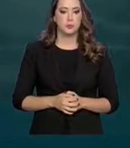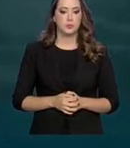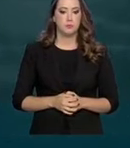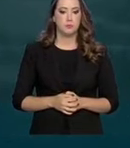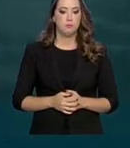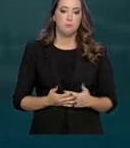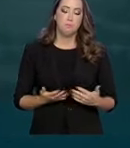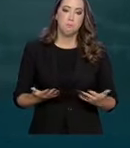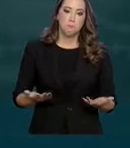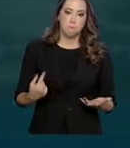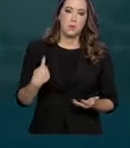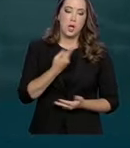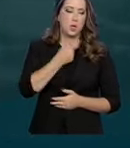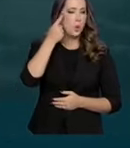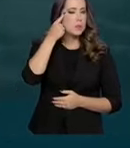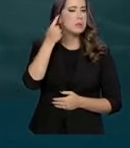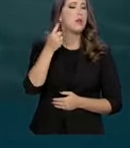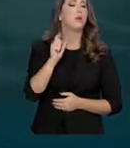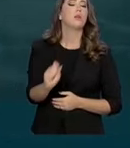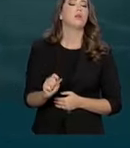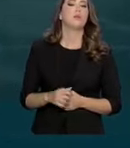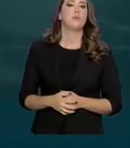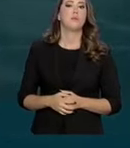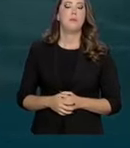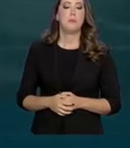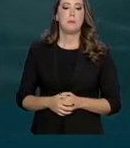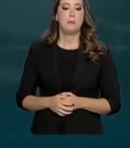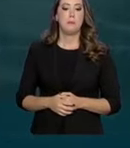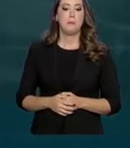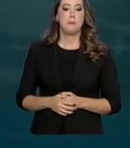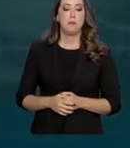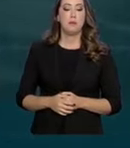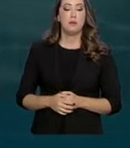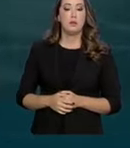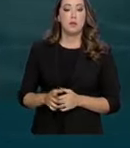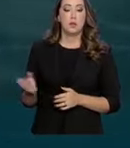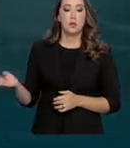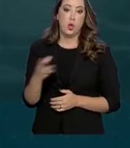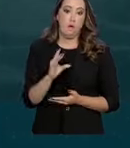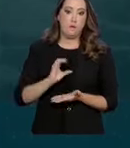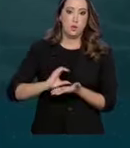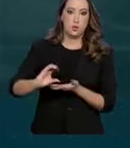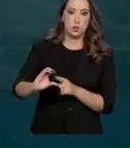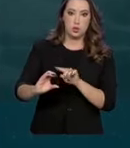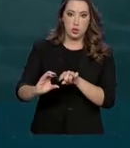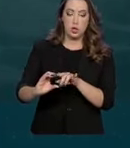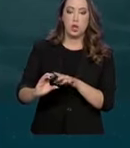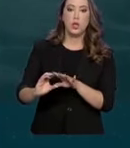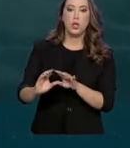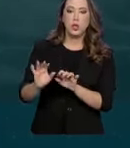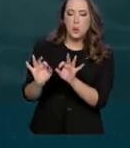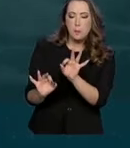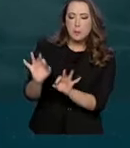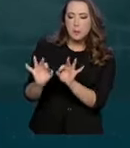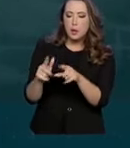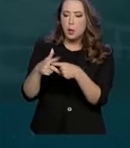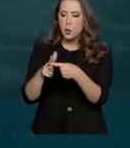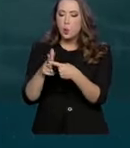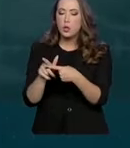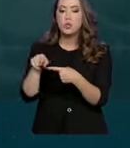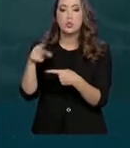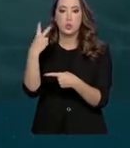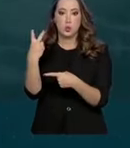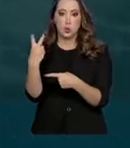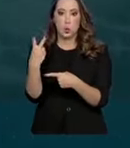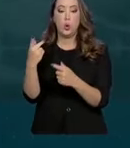A ideia nossa é trazer uma carga enorme de investimento, recuperar dois ramais importantes no Rio Grande do Sul, que atendem o